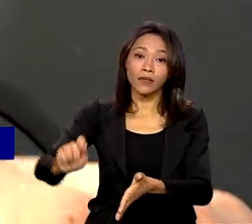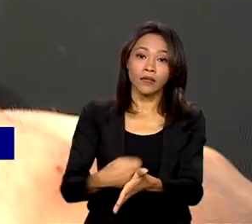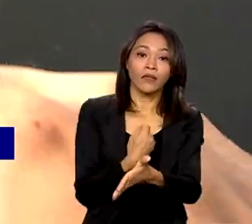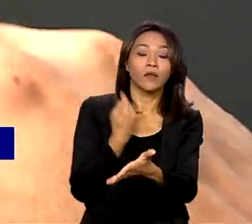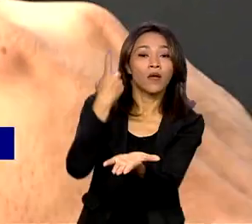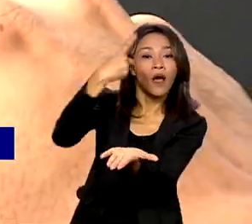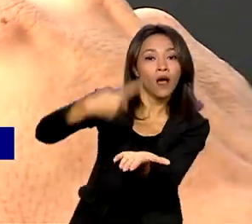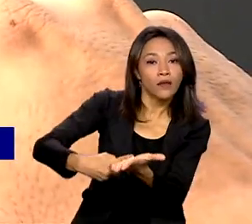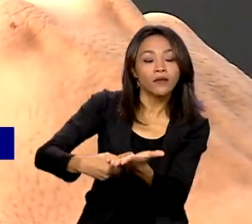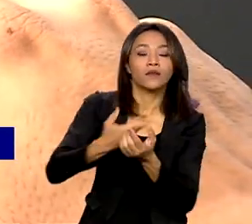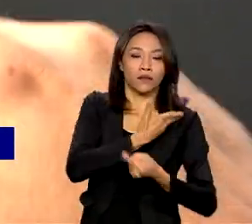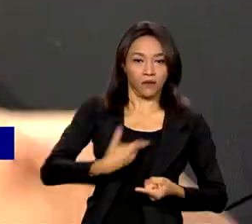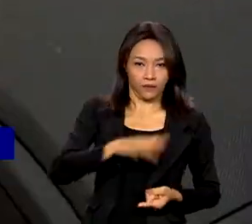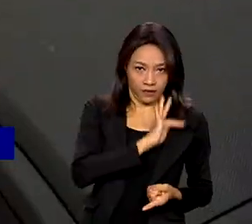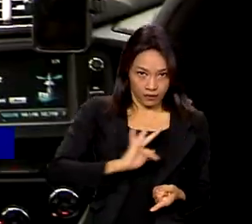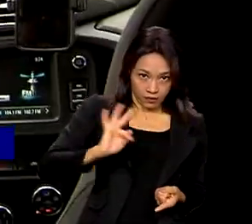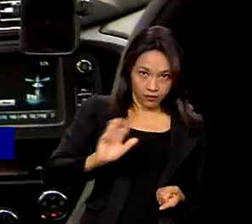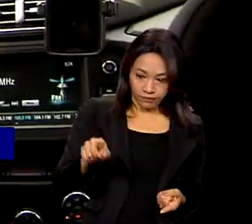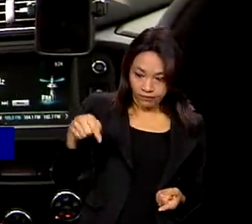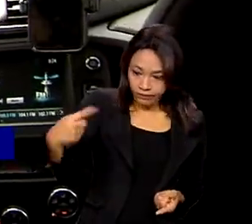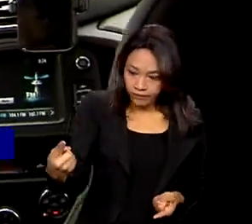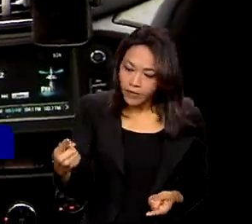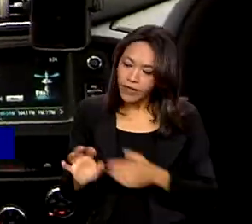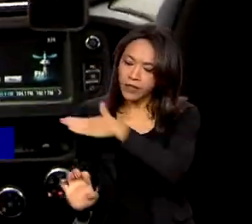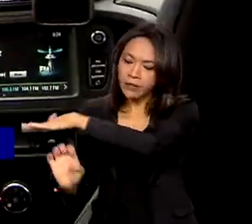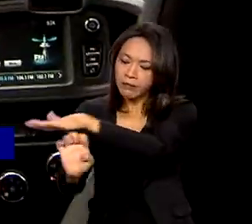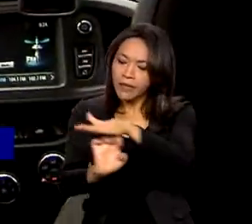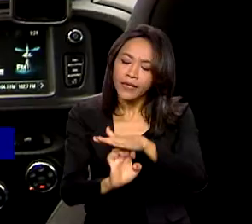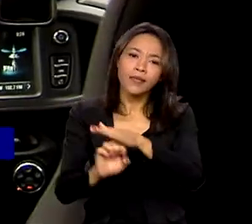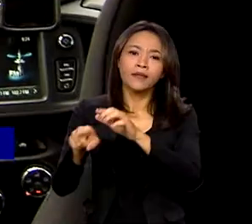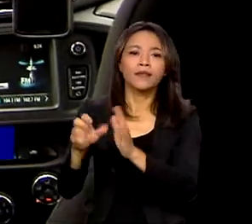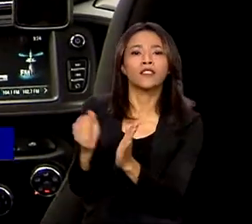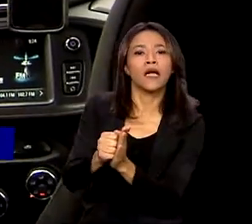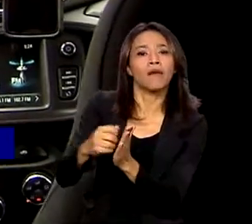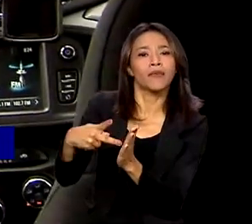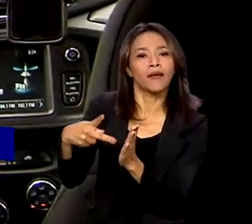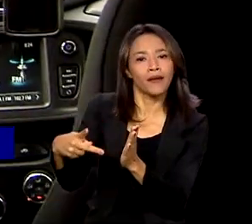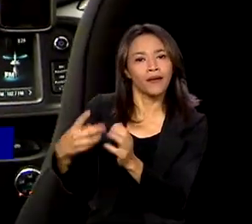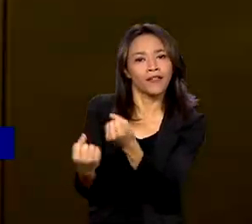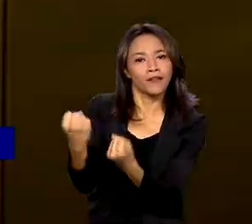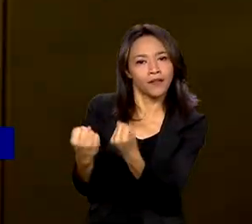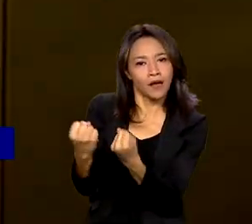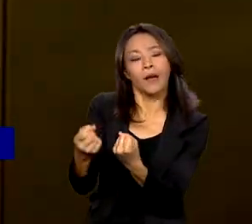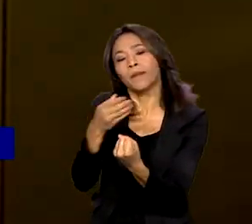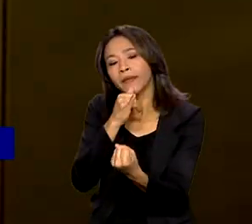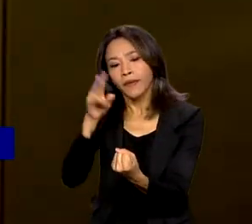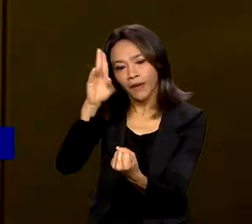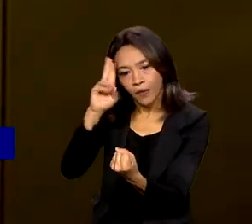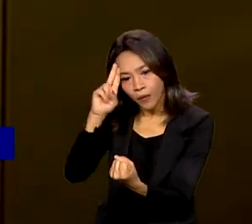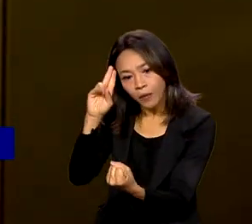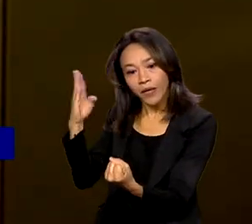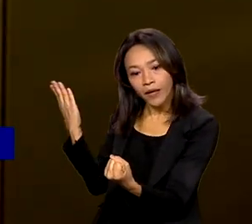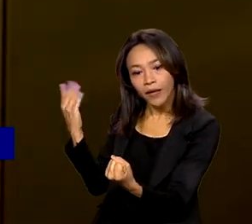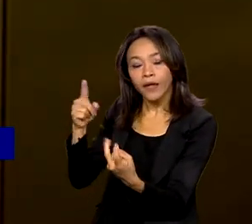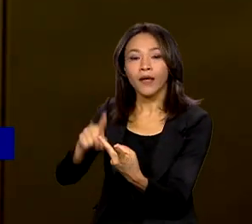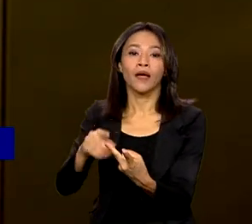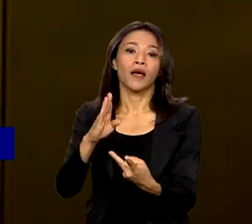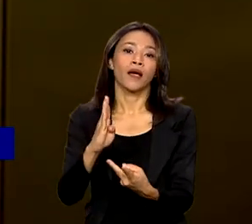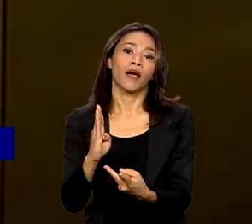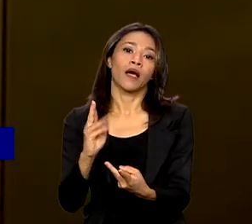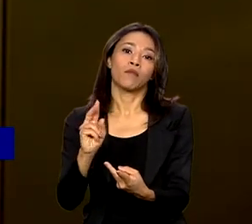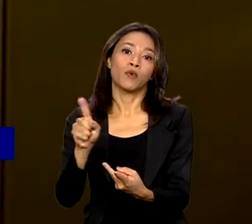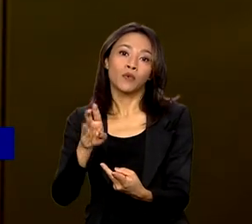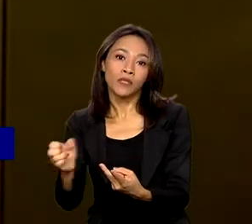entre governo federal e empresas de transporte por aplicativo, como a Uber, Buser e a